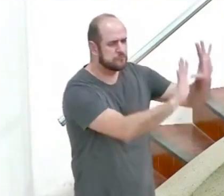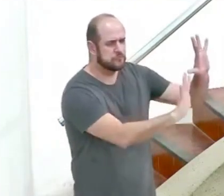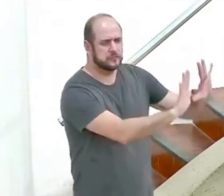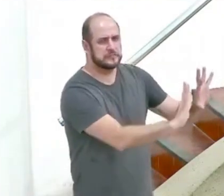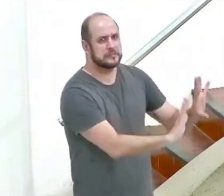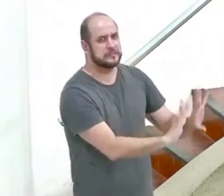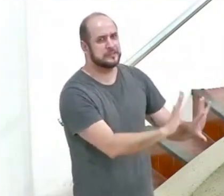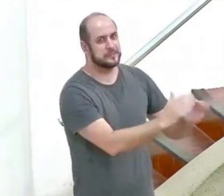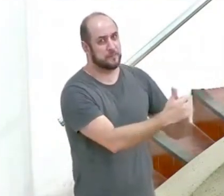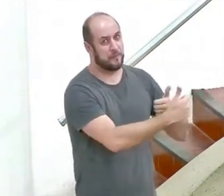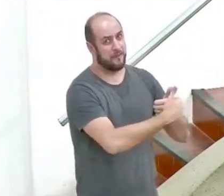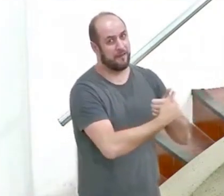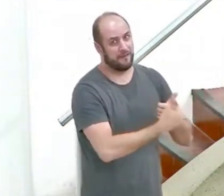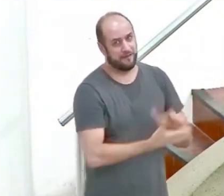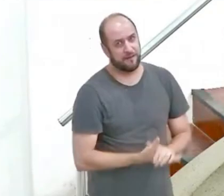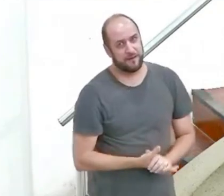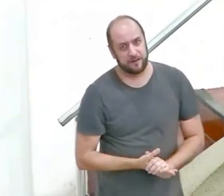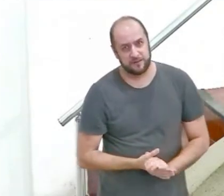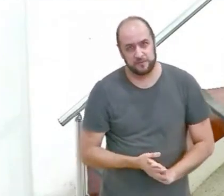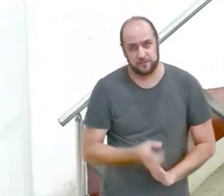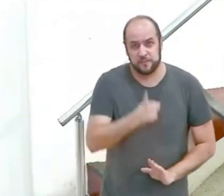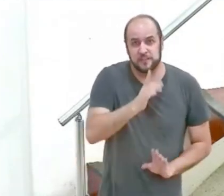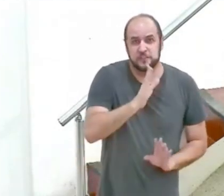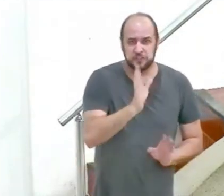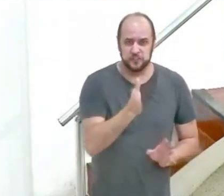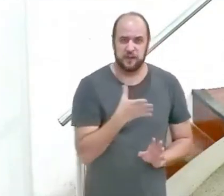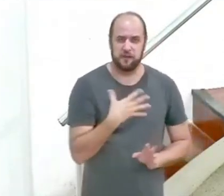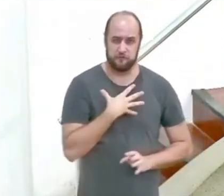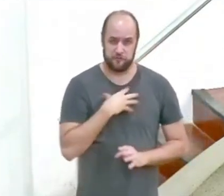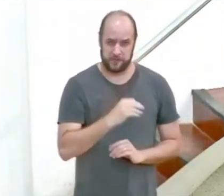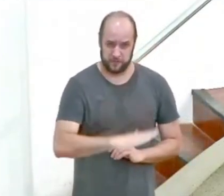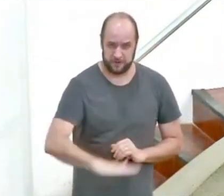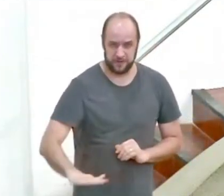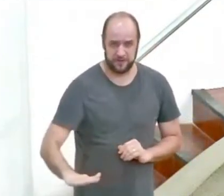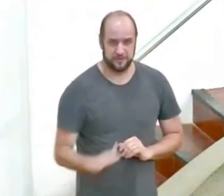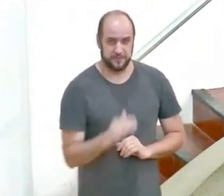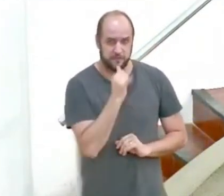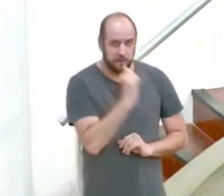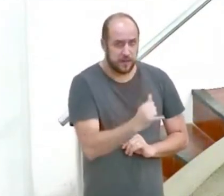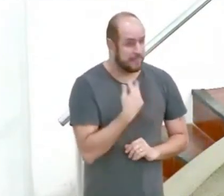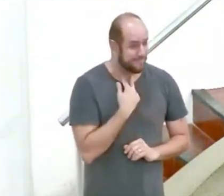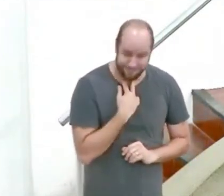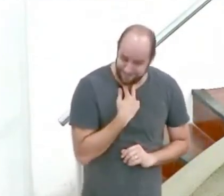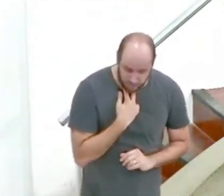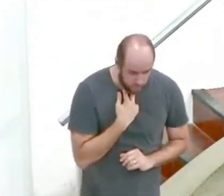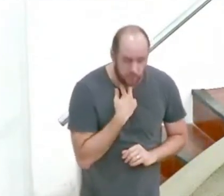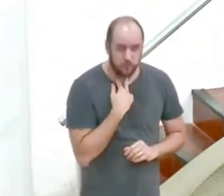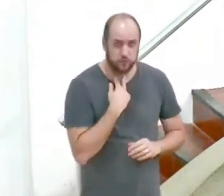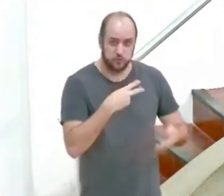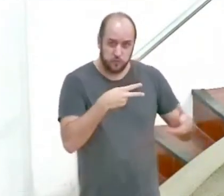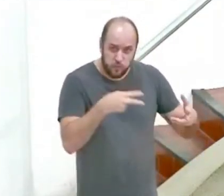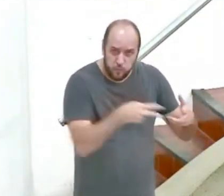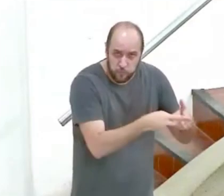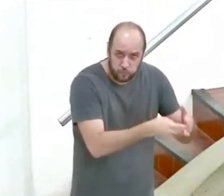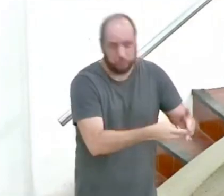Os irmãos que já tiveram filhos pequenos sabem como é que é. Você fala para a criança, não pode botar o dedo na tomada.